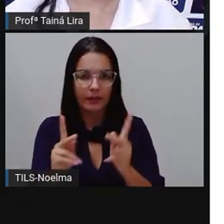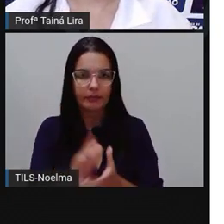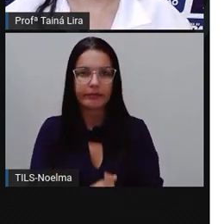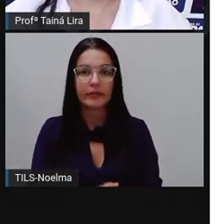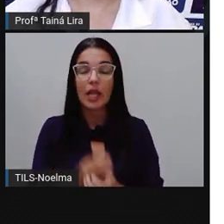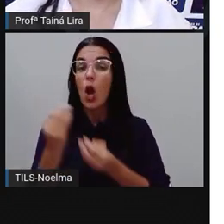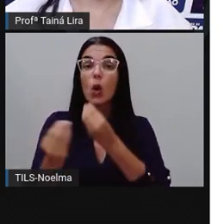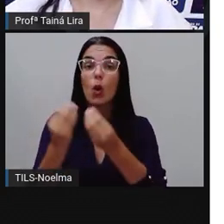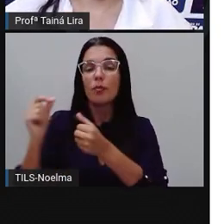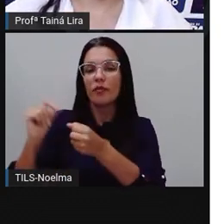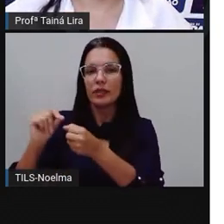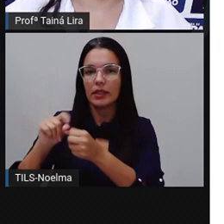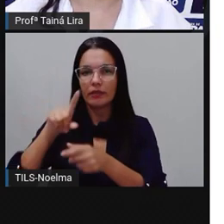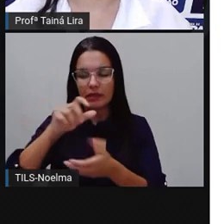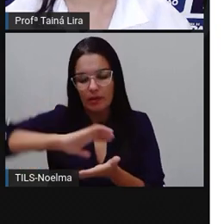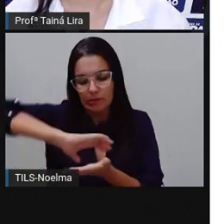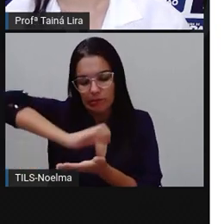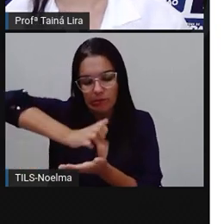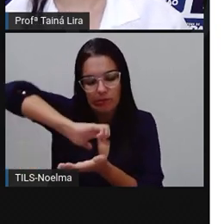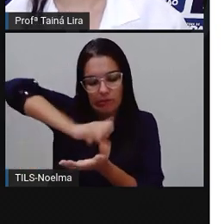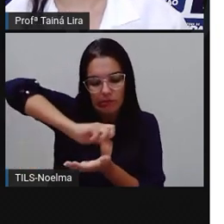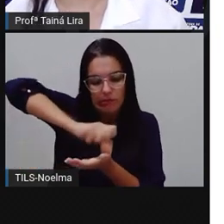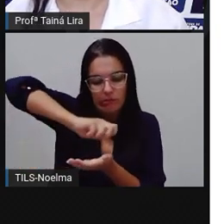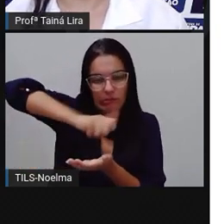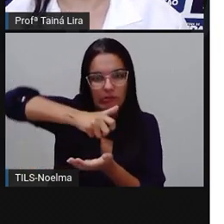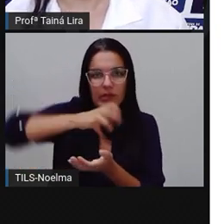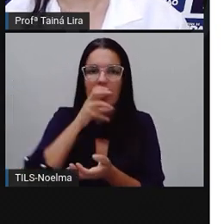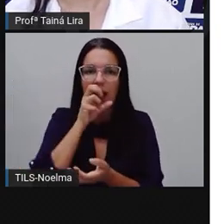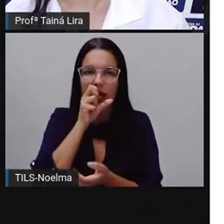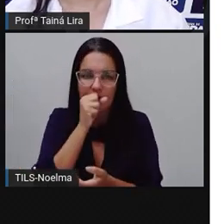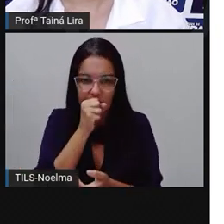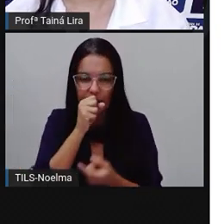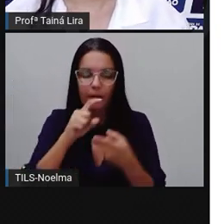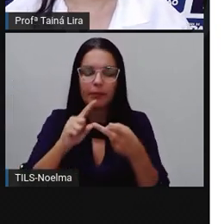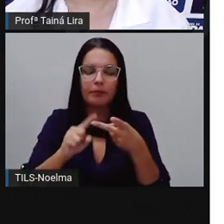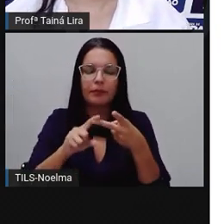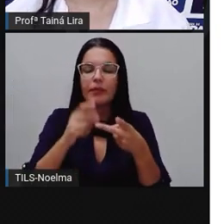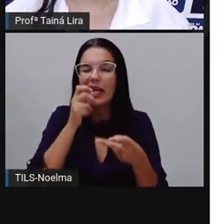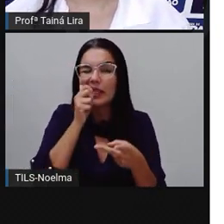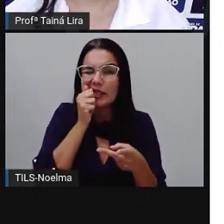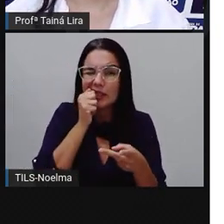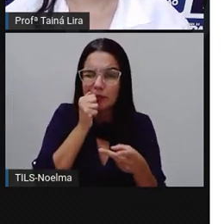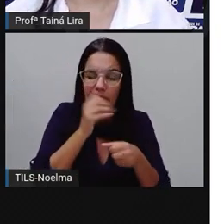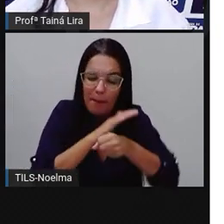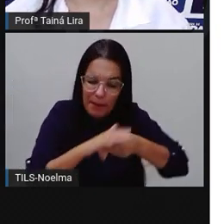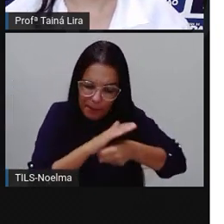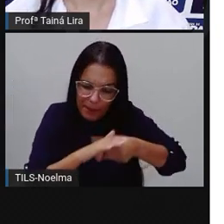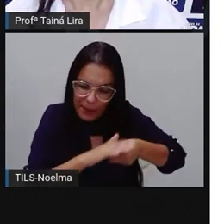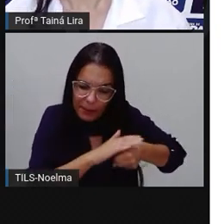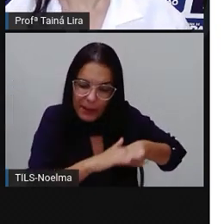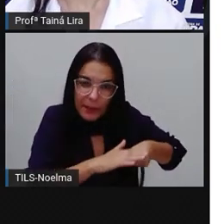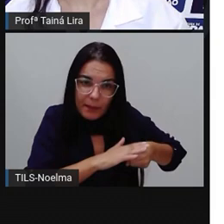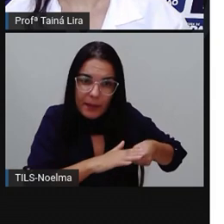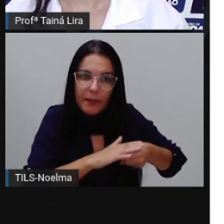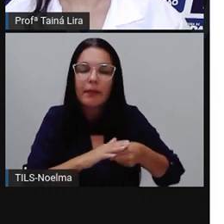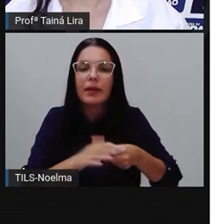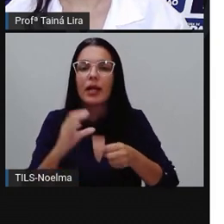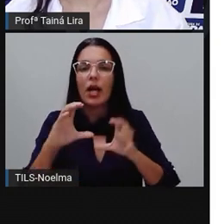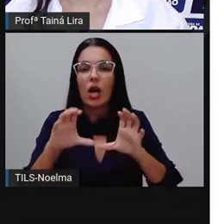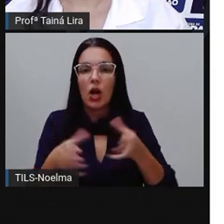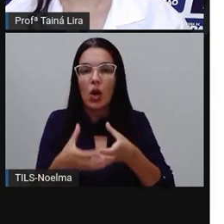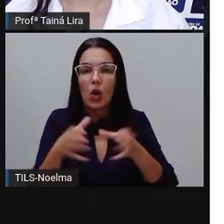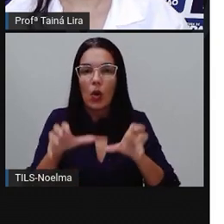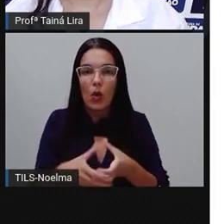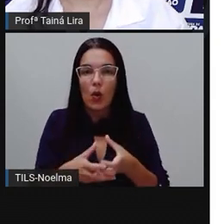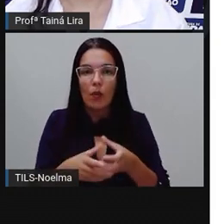preparo. Esprema as laranjas, esprema o limão, pique a couve em pedaços pequenos, coloque o suco de